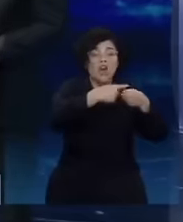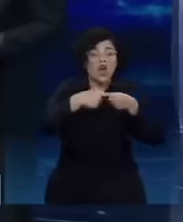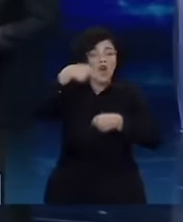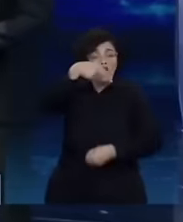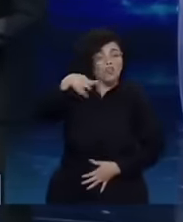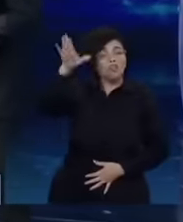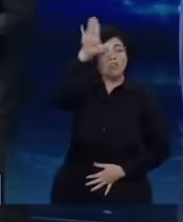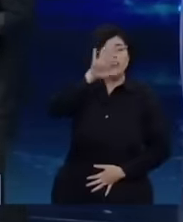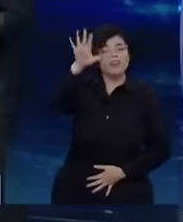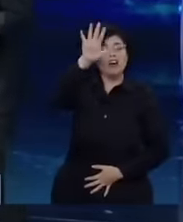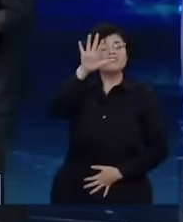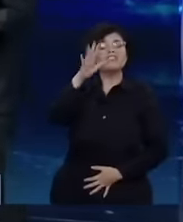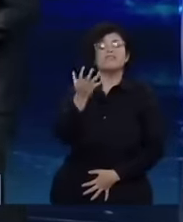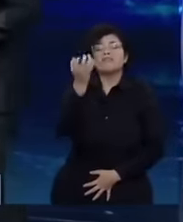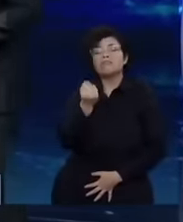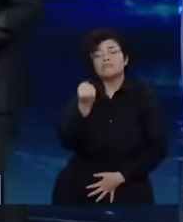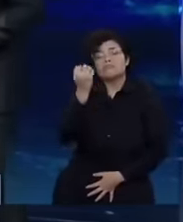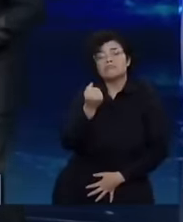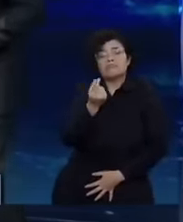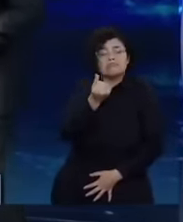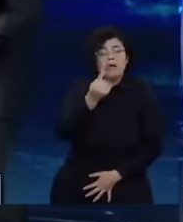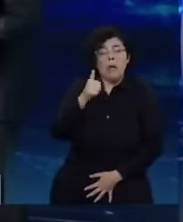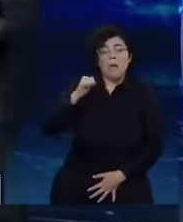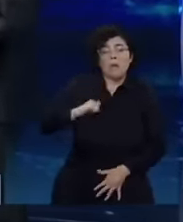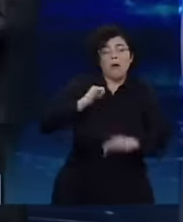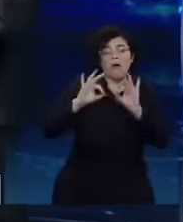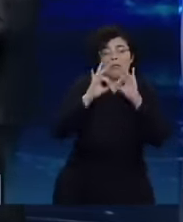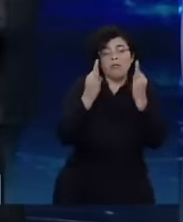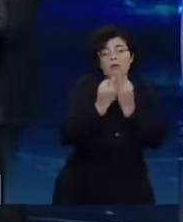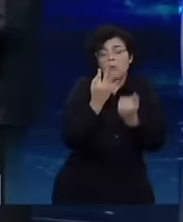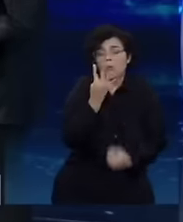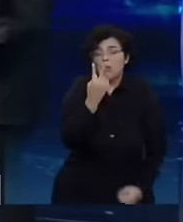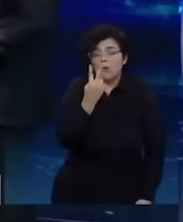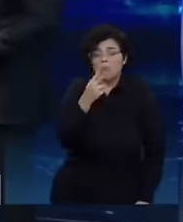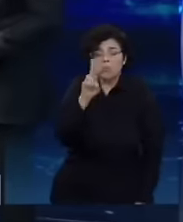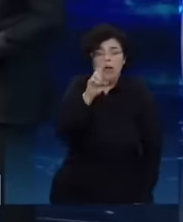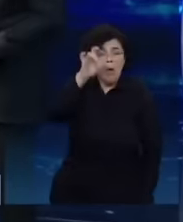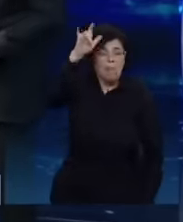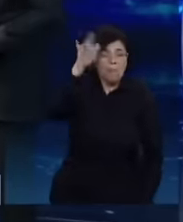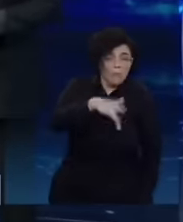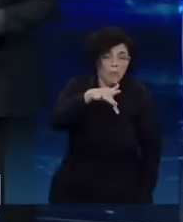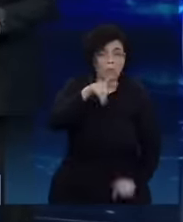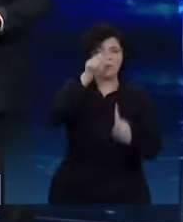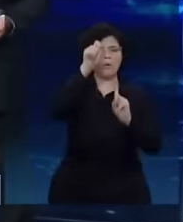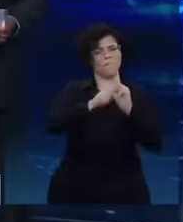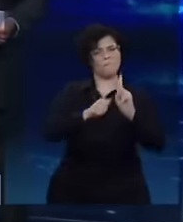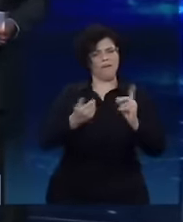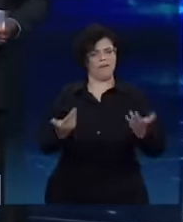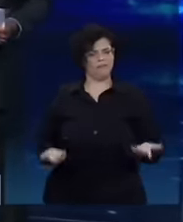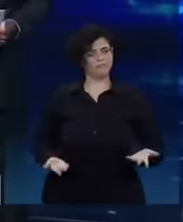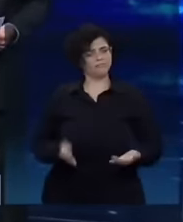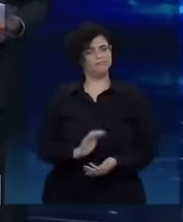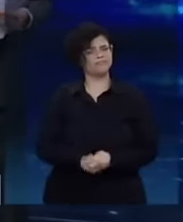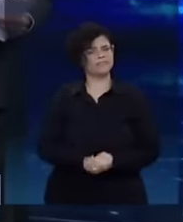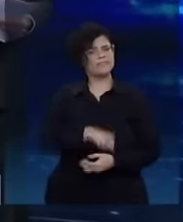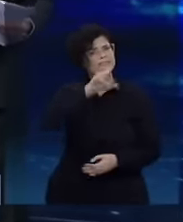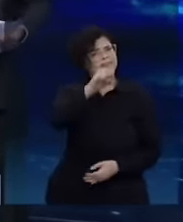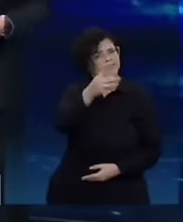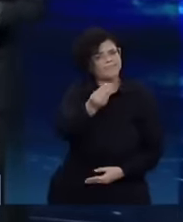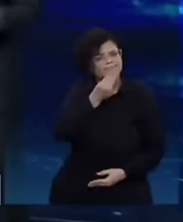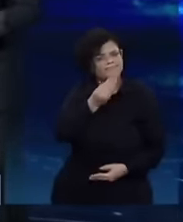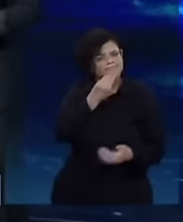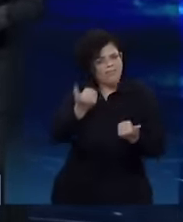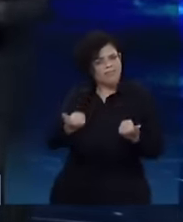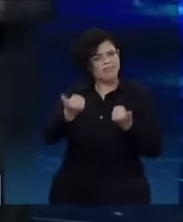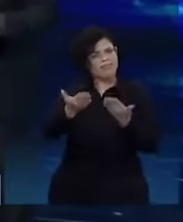recebendo algumas famílias, começando a receber R$ 42,00 por mês. O senhor só podia dar algo melhor,